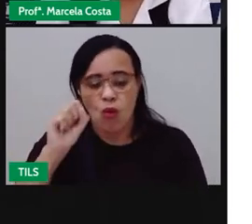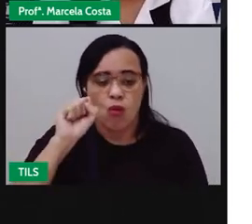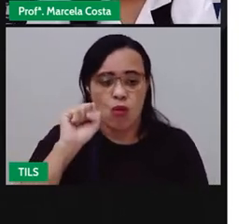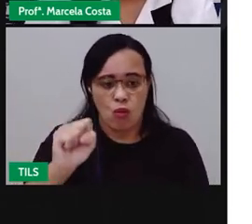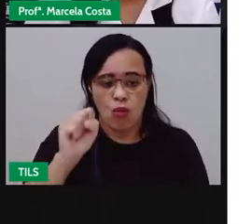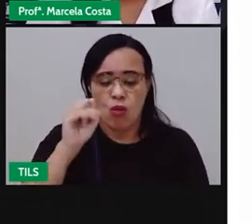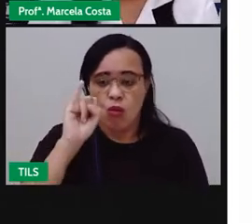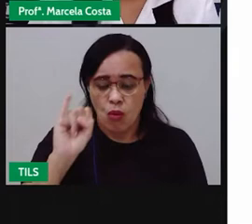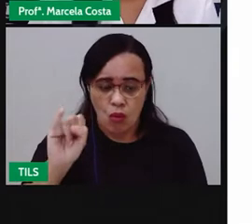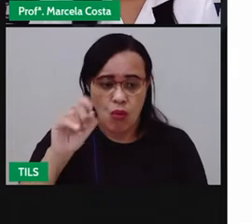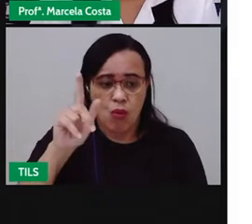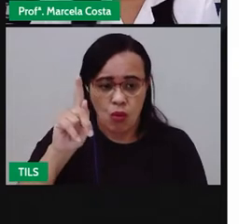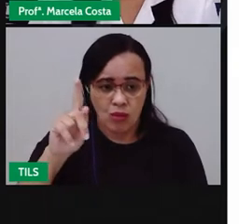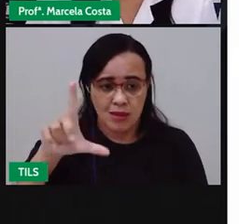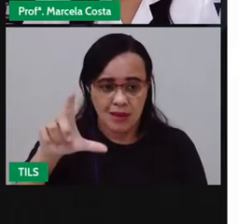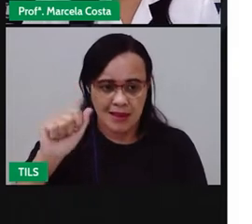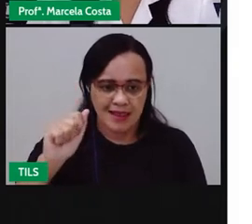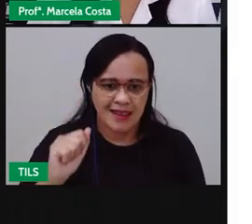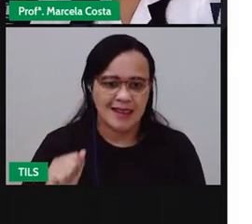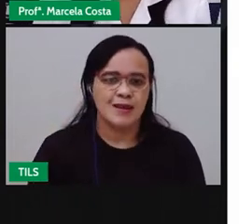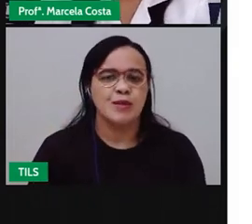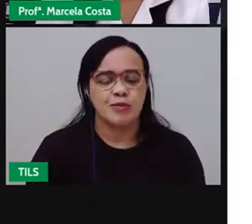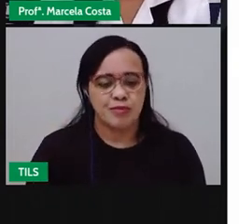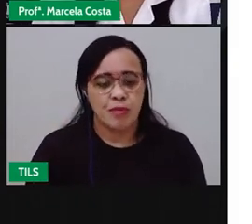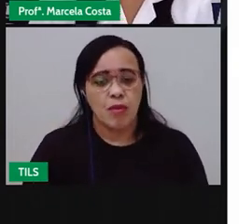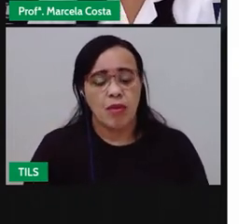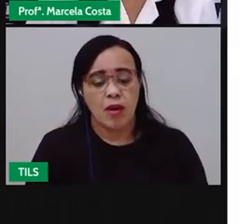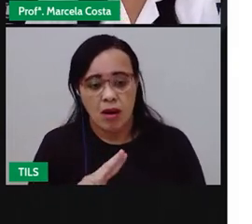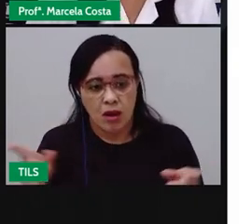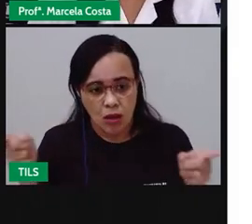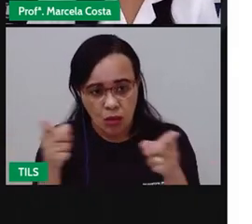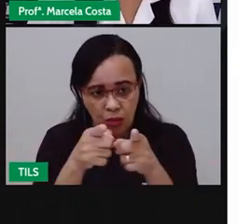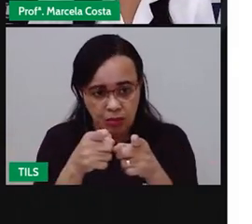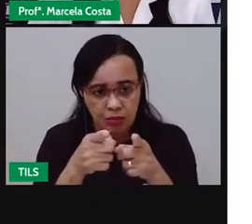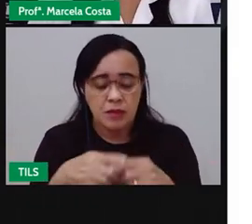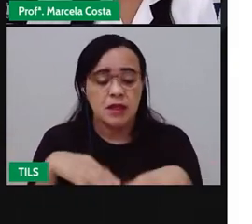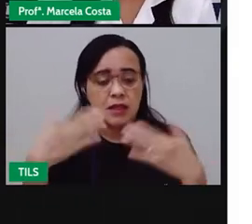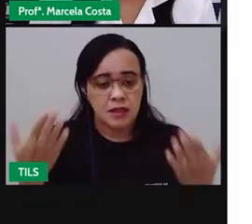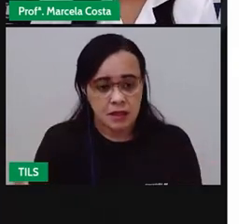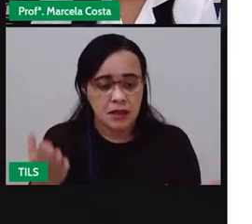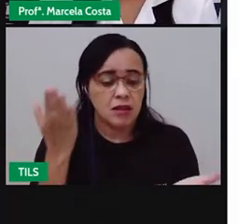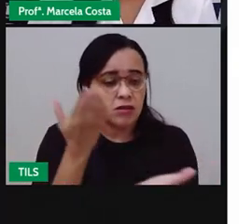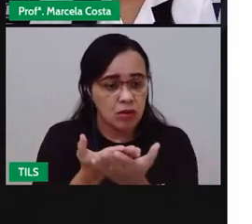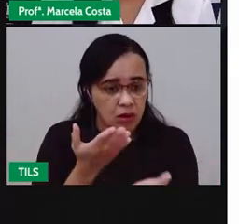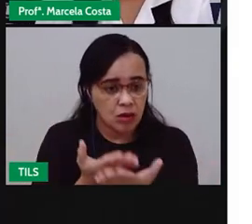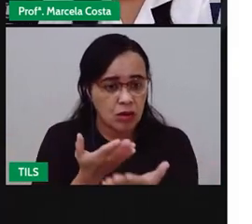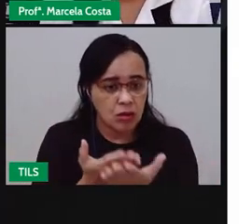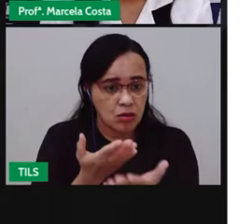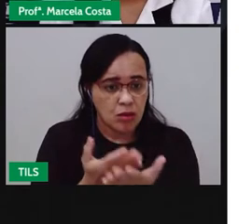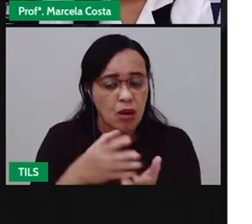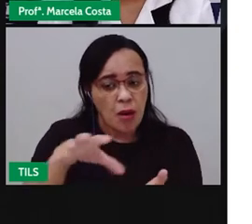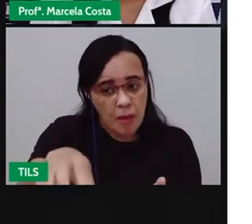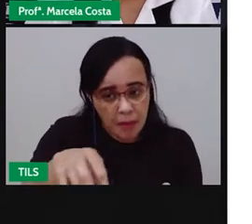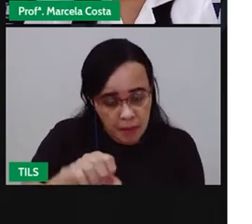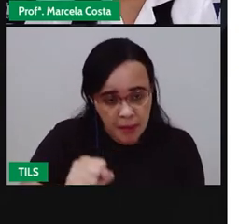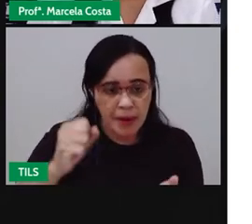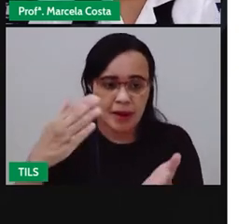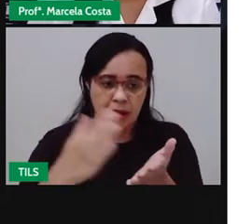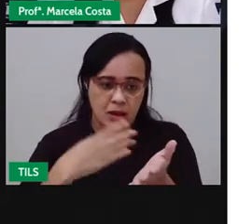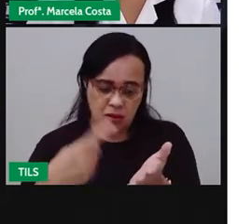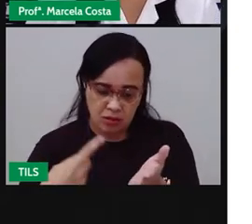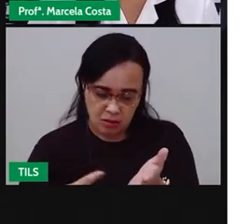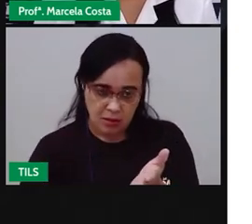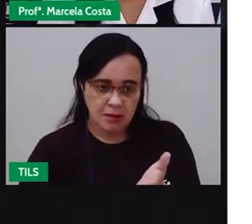tá? Por isso que é importante se atentar. Inclusive, nesse momento da aula, eu quero pedir que você pegue aí o seu caderno, o